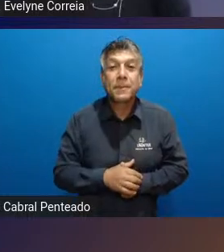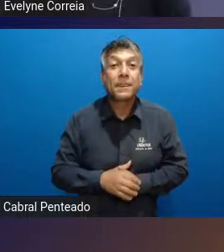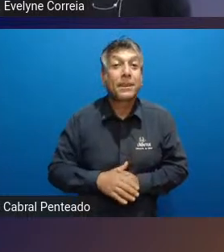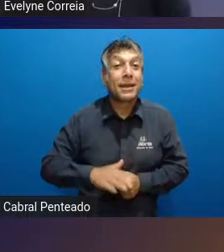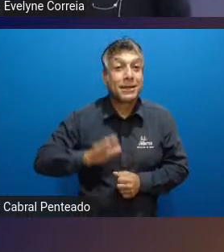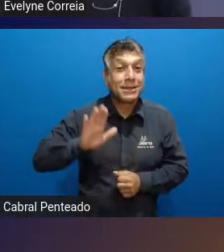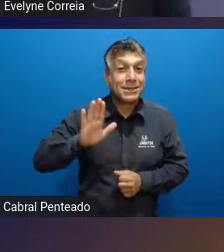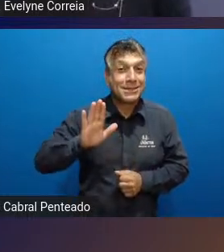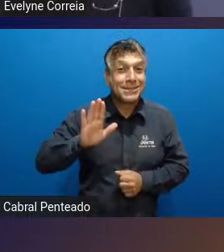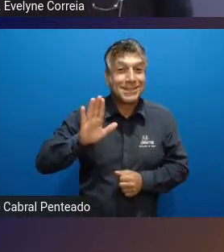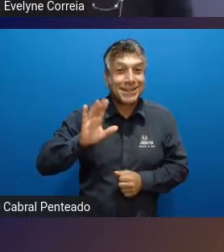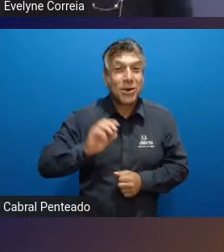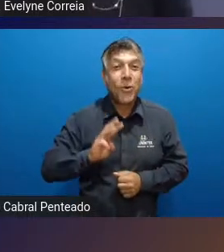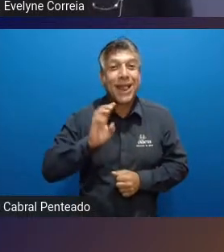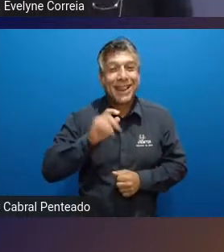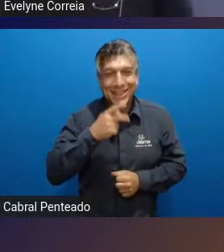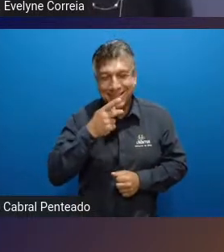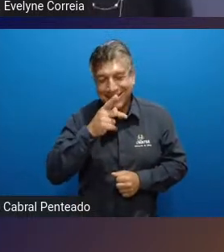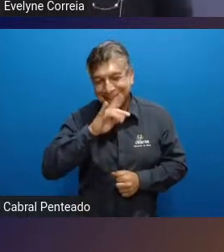claro Wesley